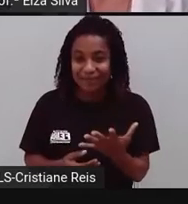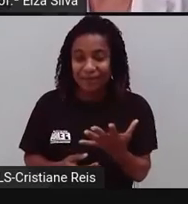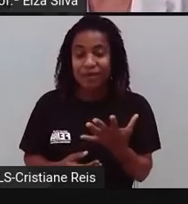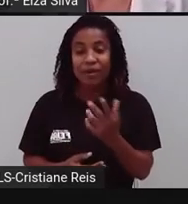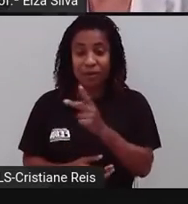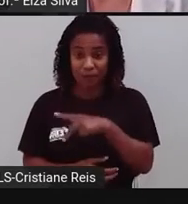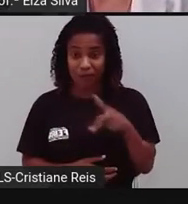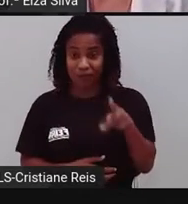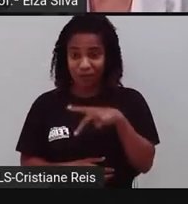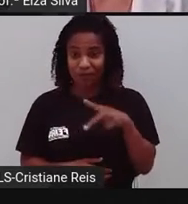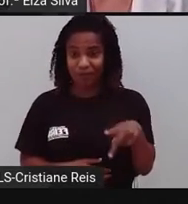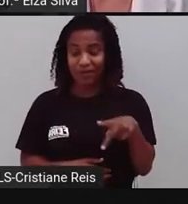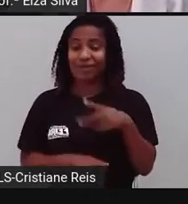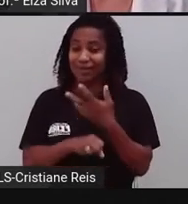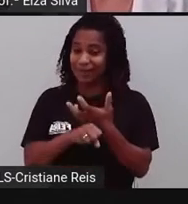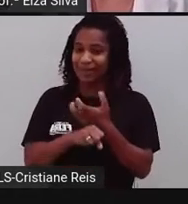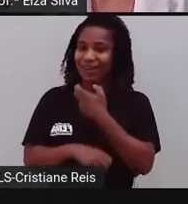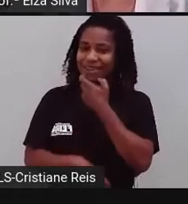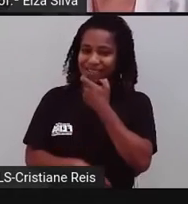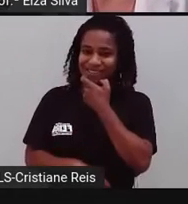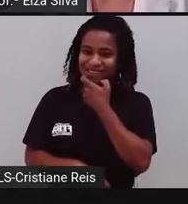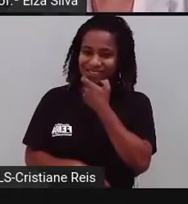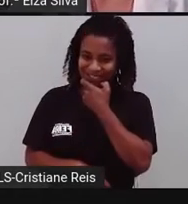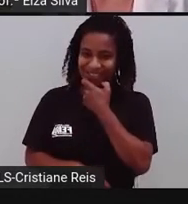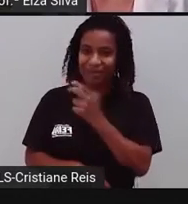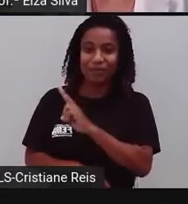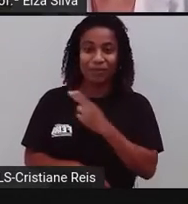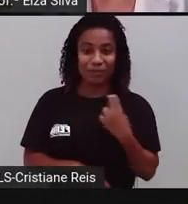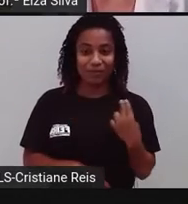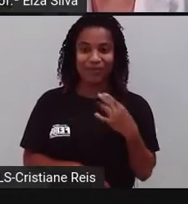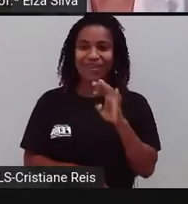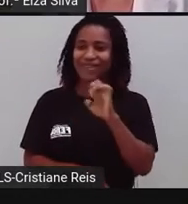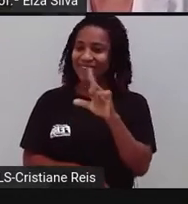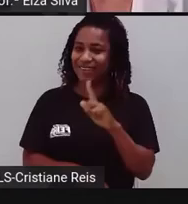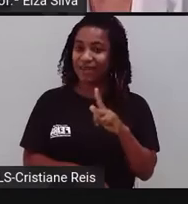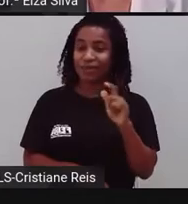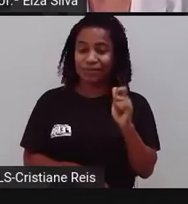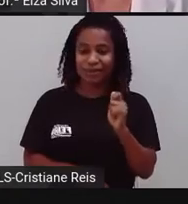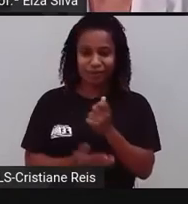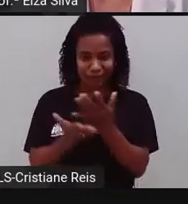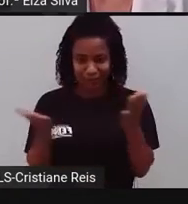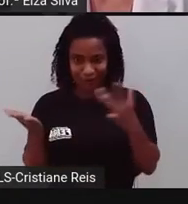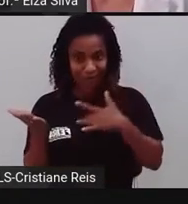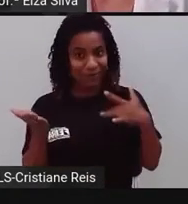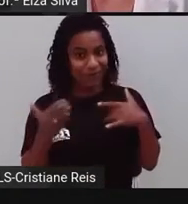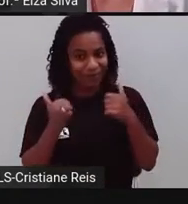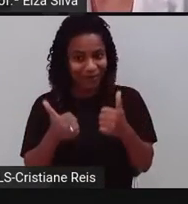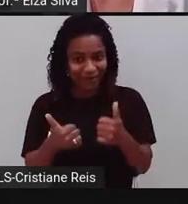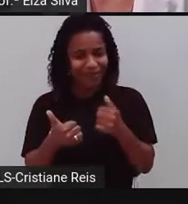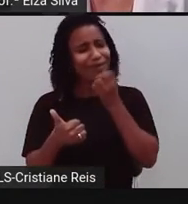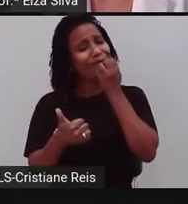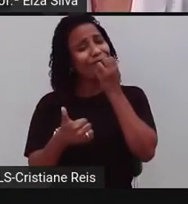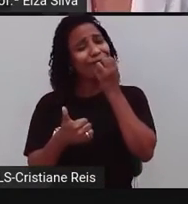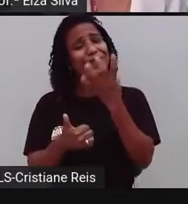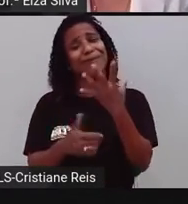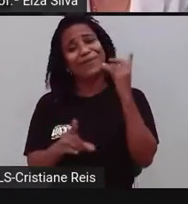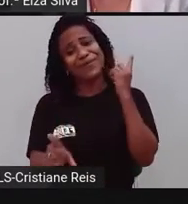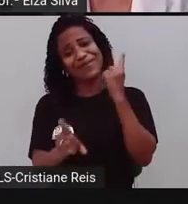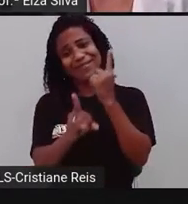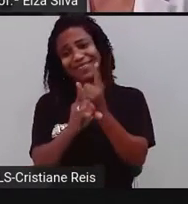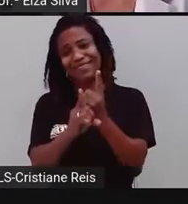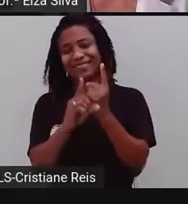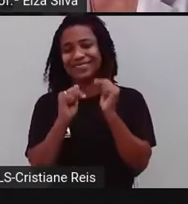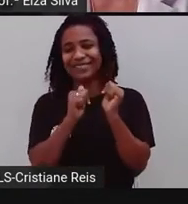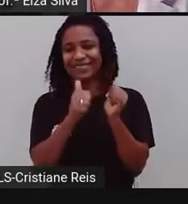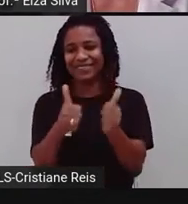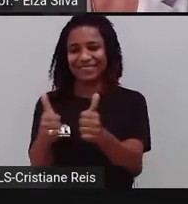sua professora de inglês. How are you? Como vocês estão? I hope you're very well. Eu espero que vocês estejam